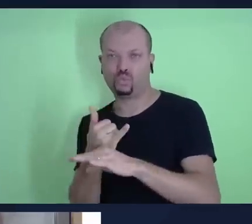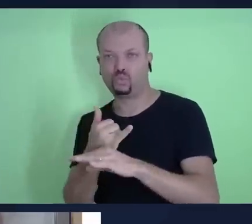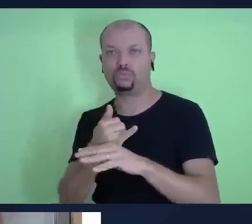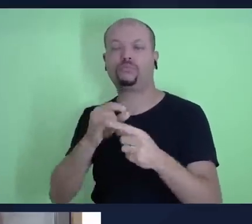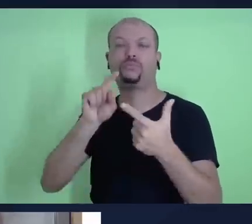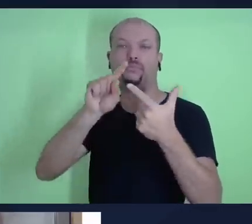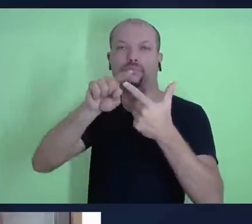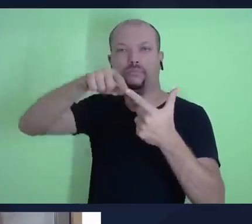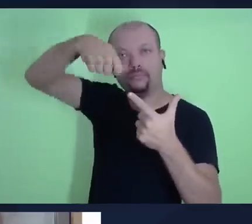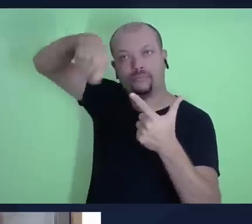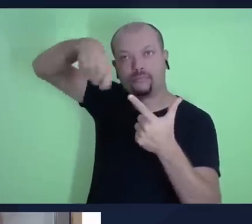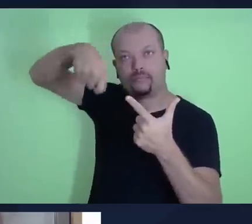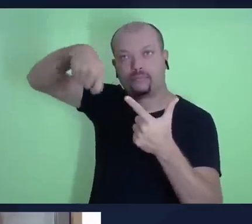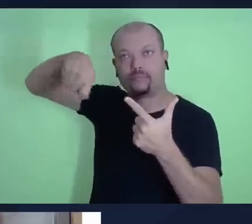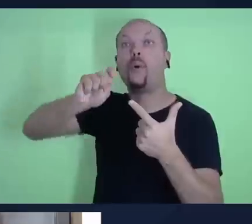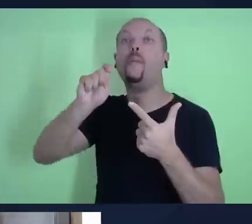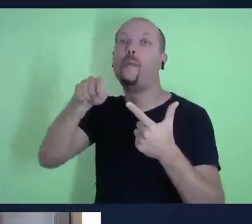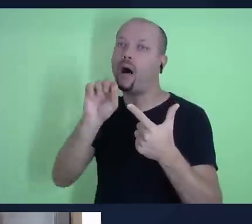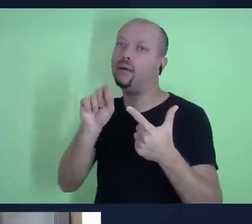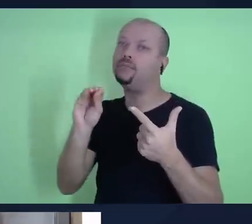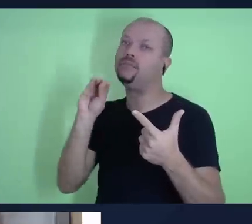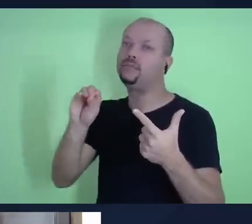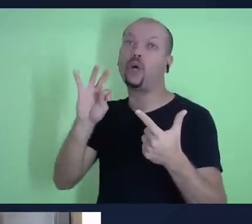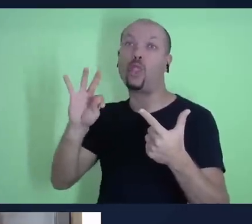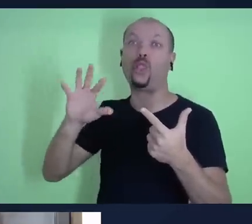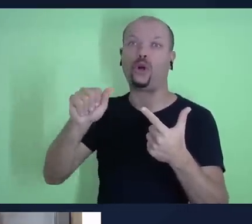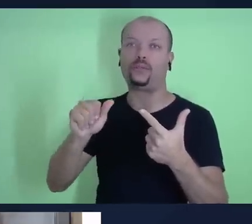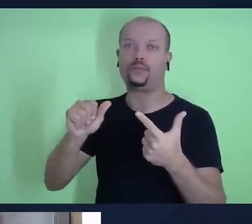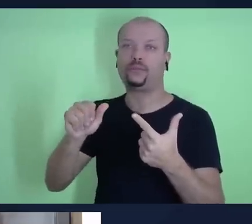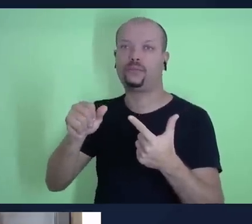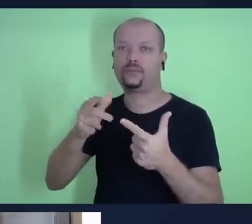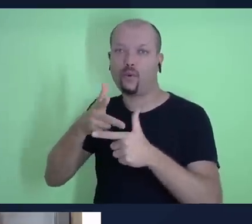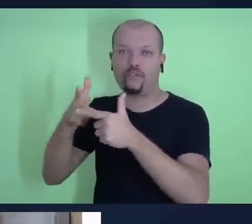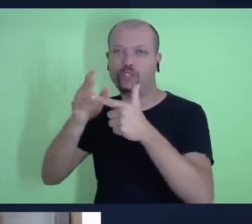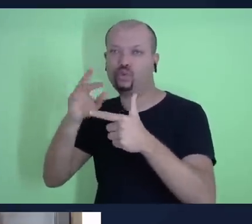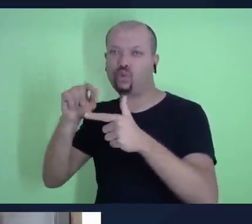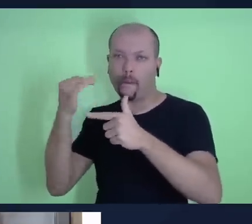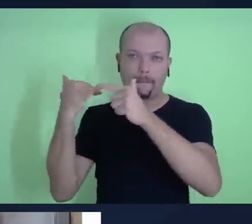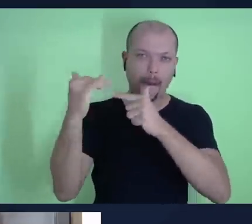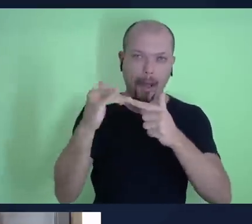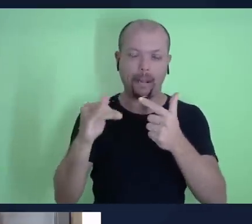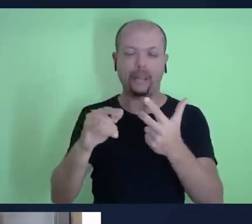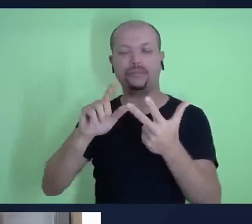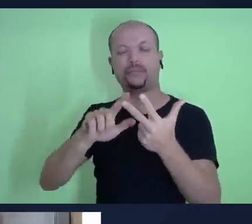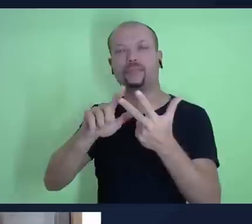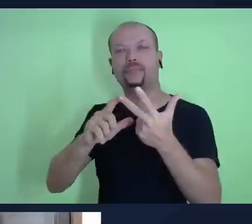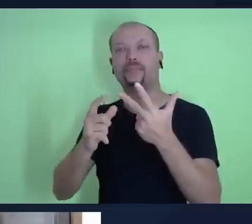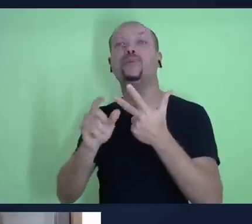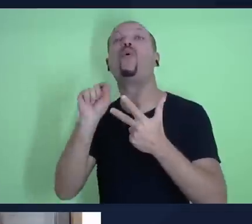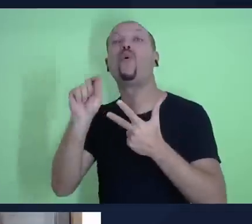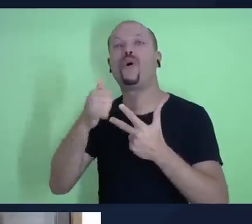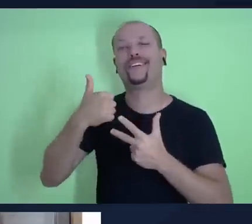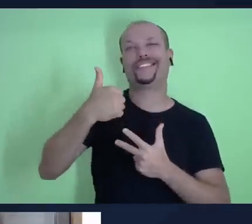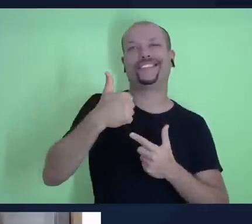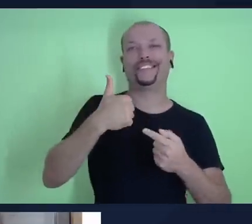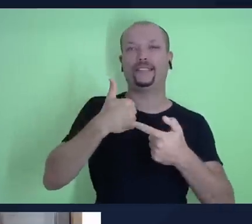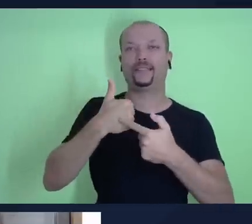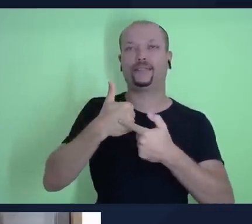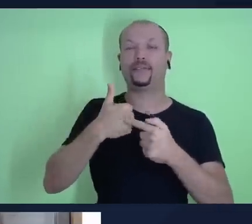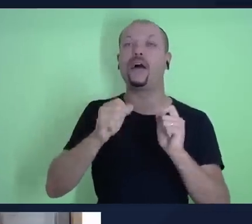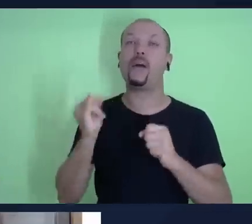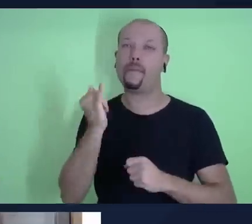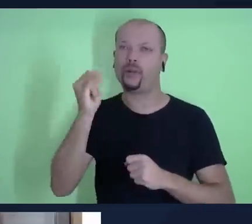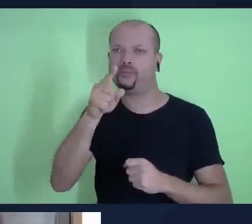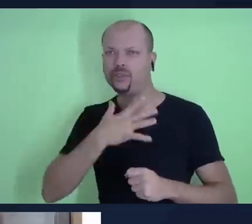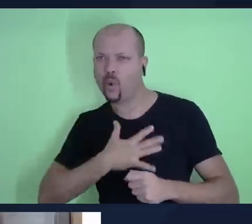sininho e marcar a opção todas. Em terceiro lugar, deixa um joinha, deixa o seu like para nós aqui, se você gosta,